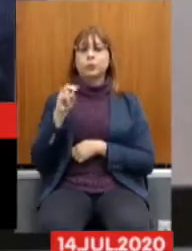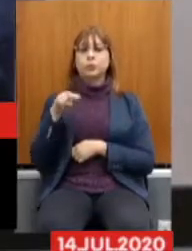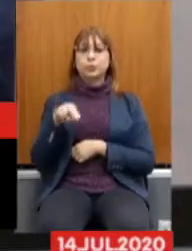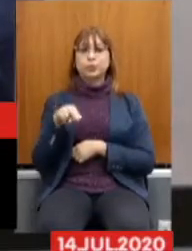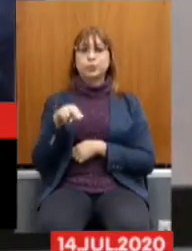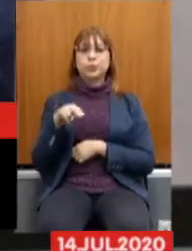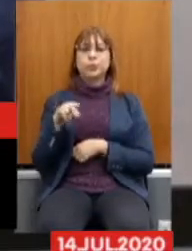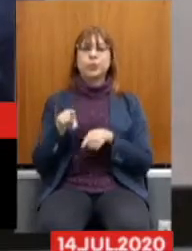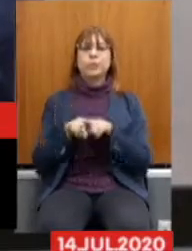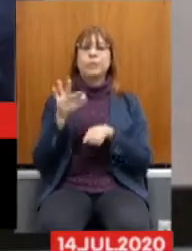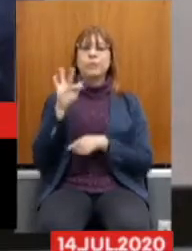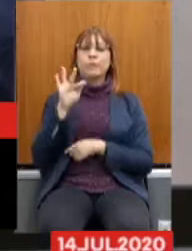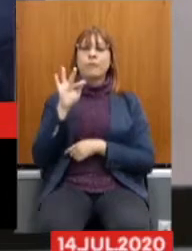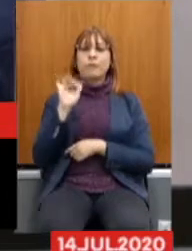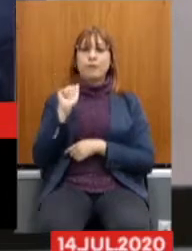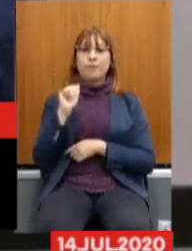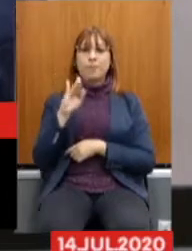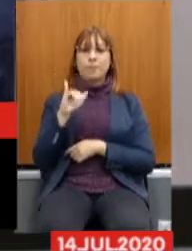Fábio Avelar,